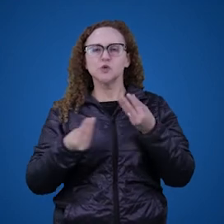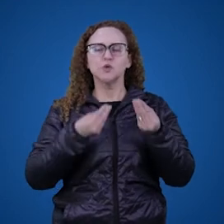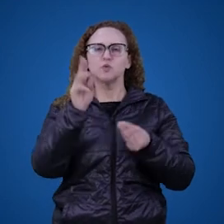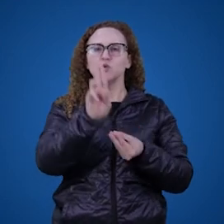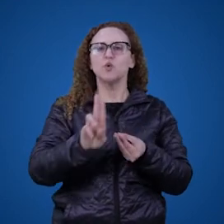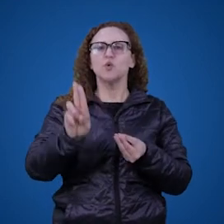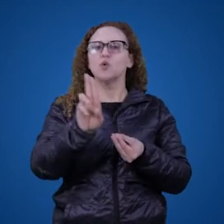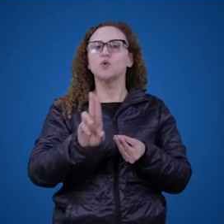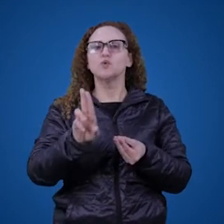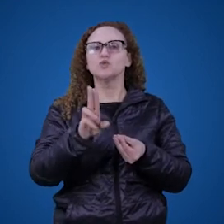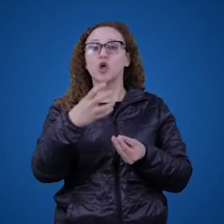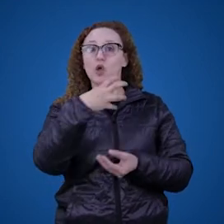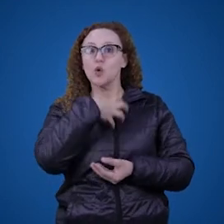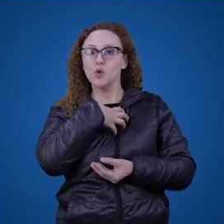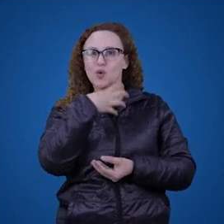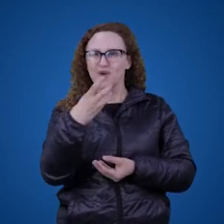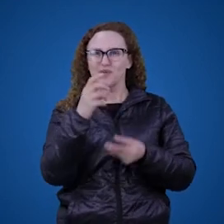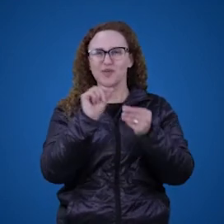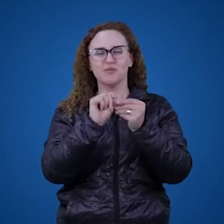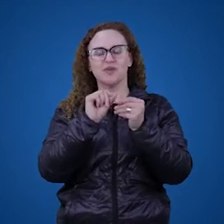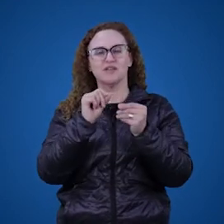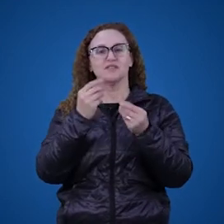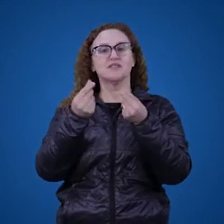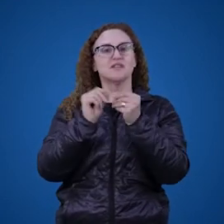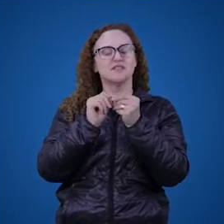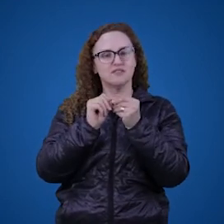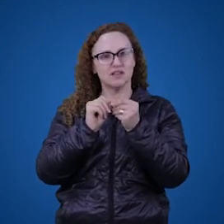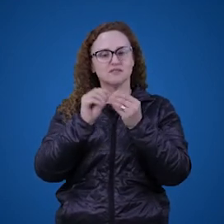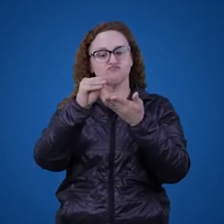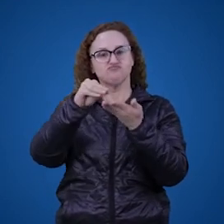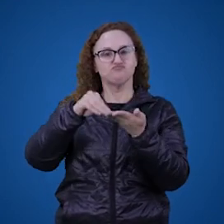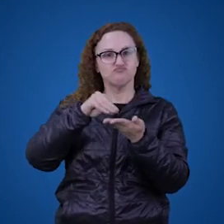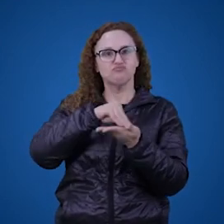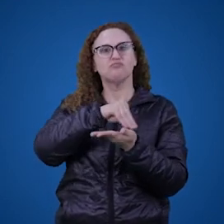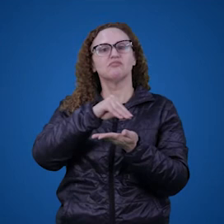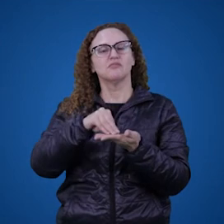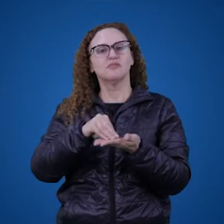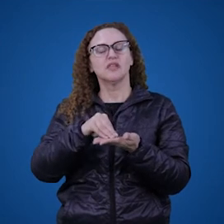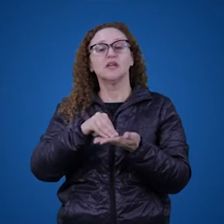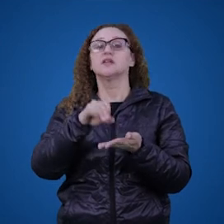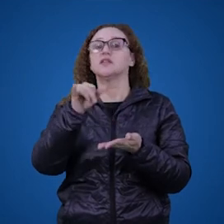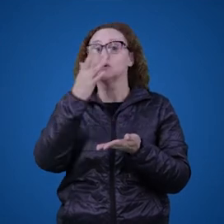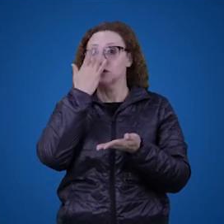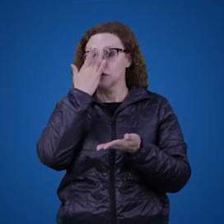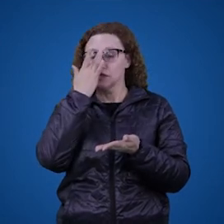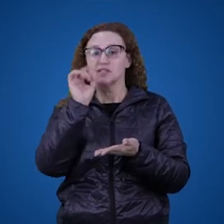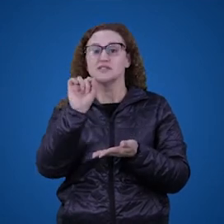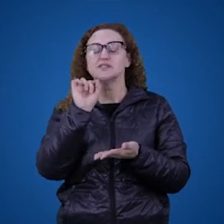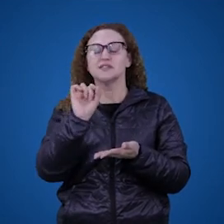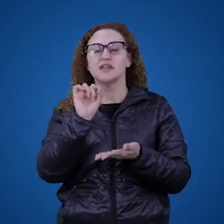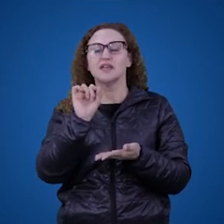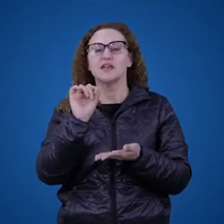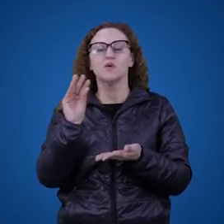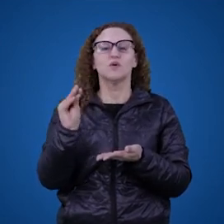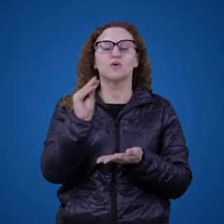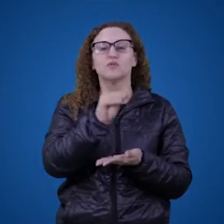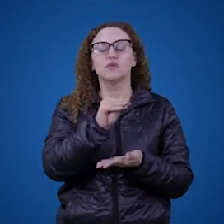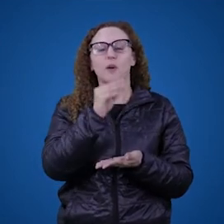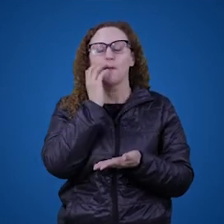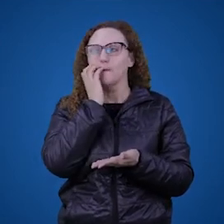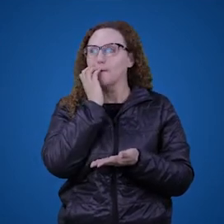das jogadas e dos comportamentos que ele tem associados àquela jogada. Então, por exemplo, se eu coloco o rei do meu